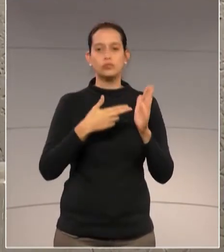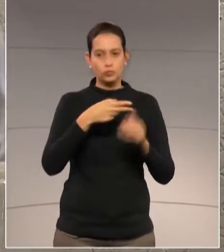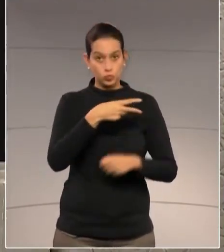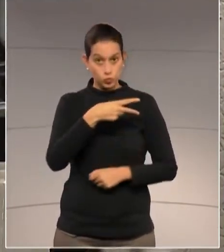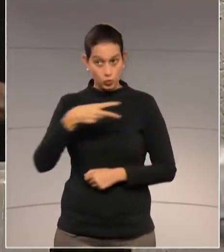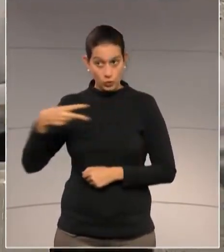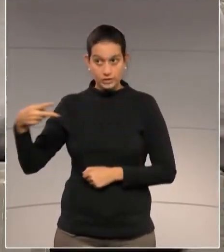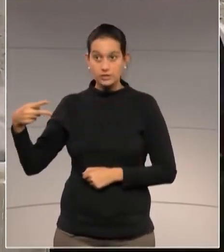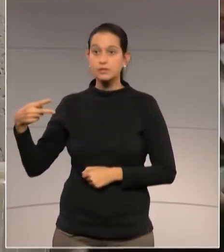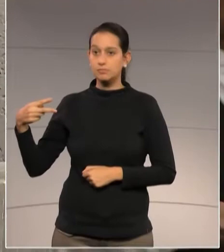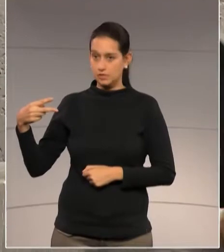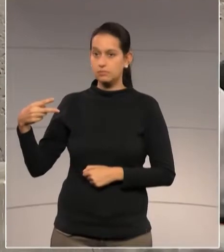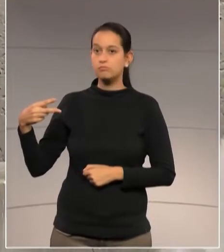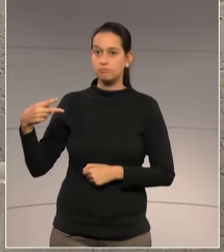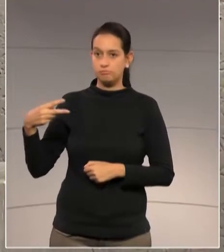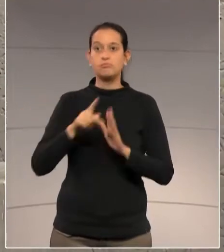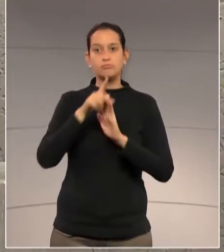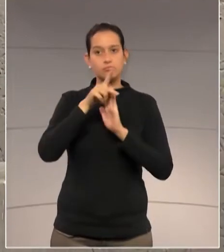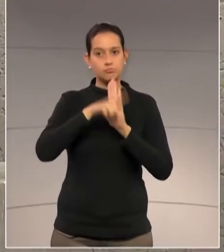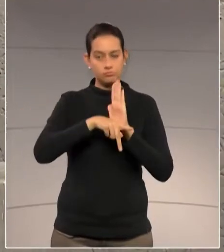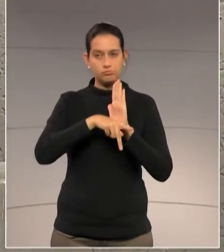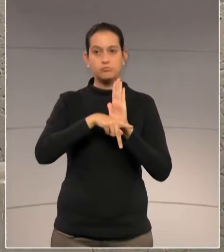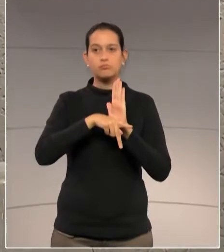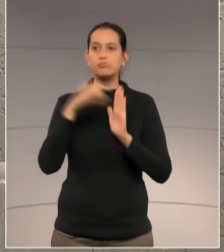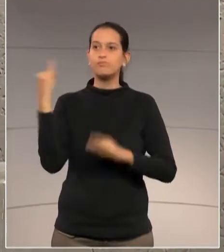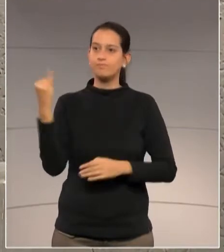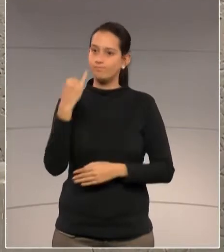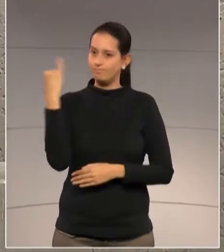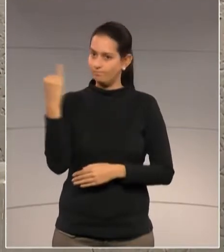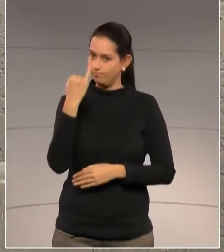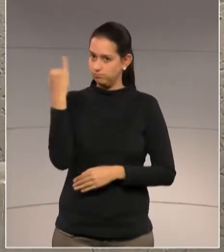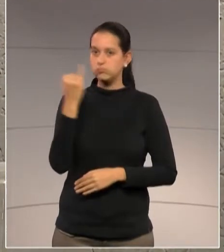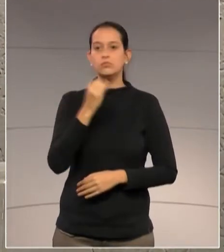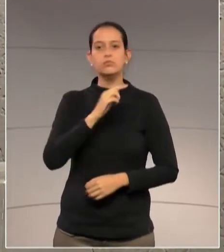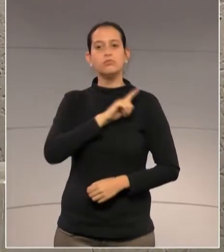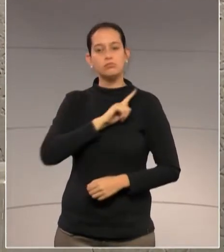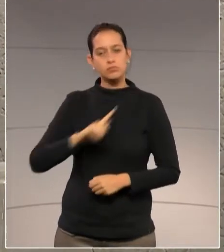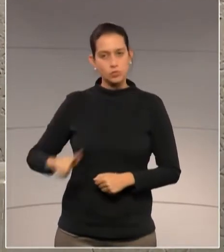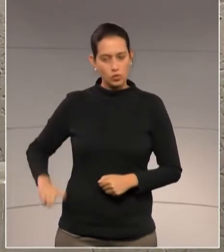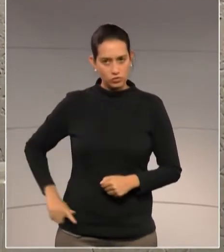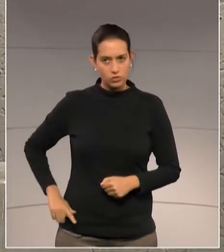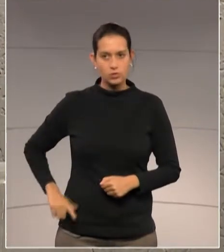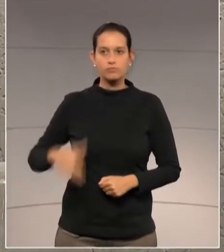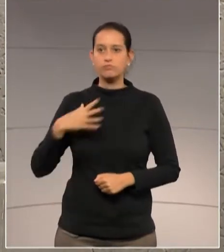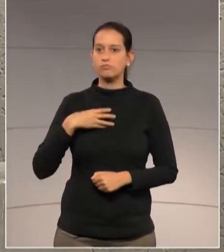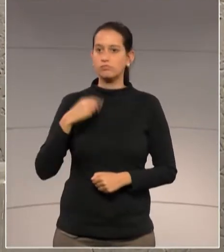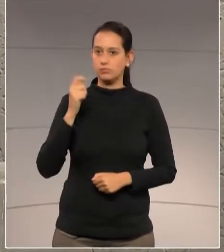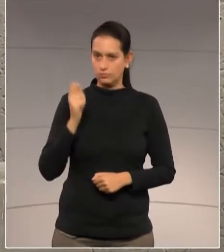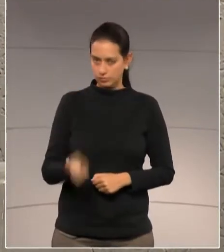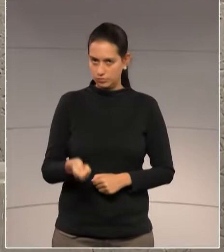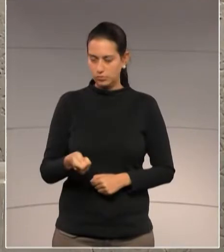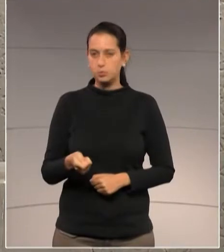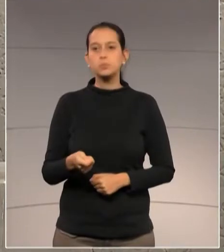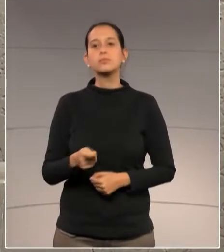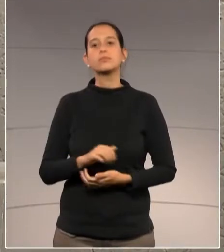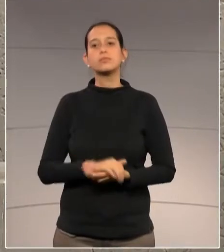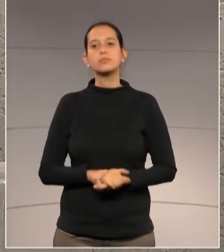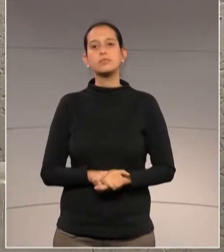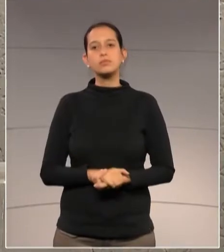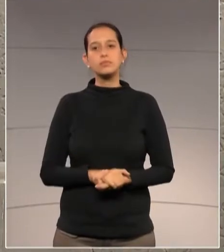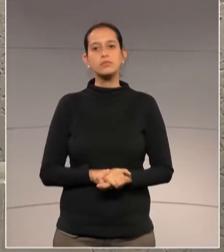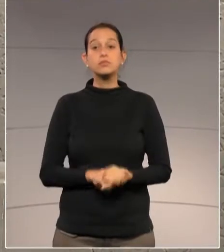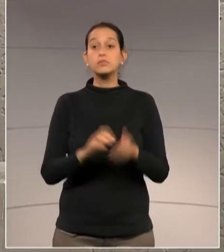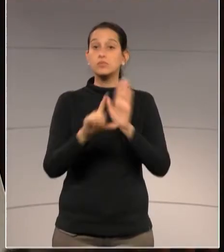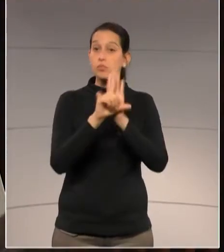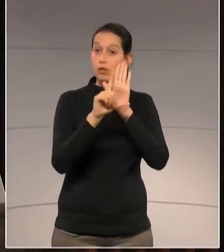de um dos maiores projetos do nosso governo do estado, o governador Ratinho Júnior. Uma autorização legislativa de